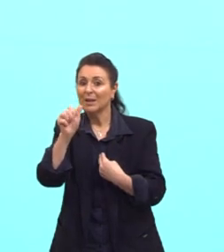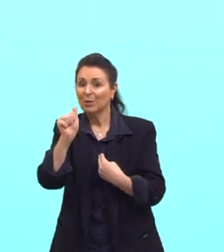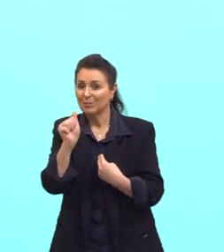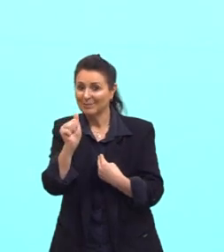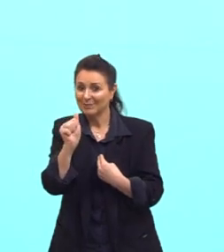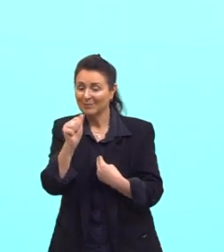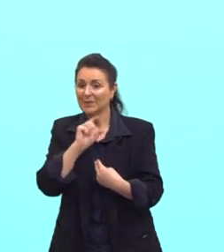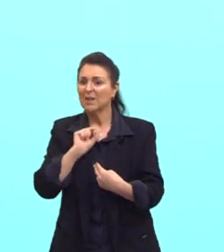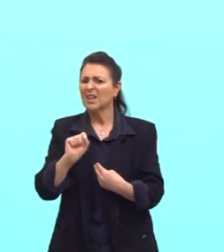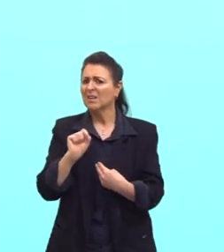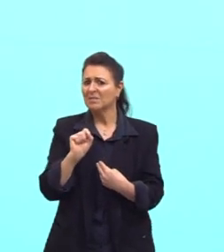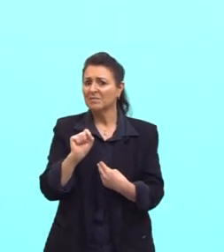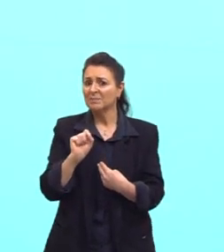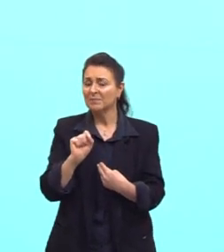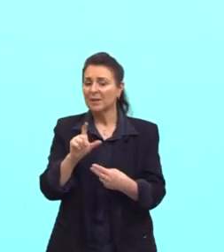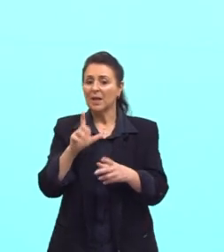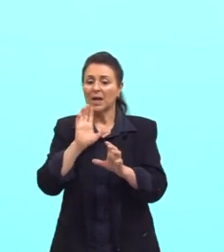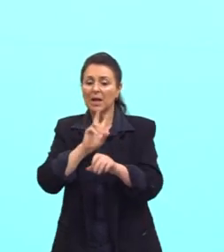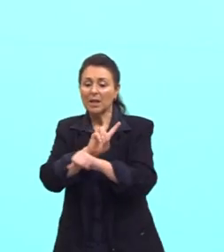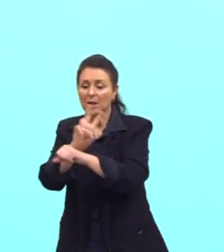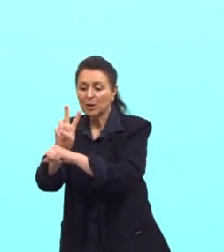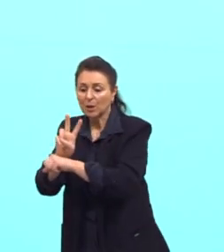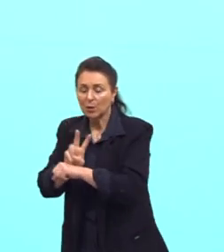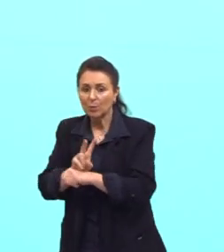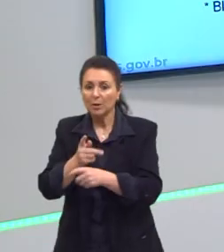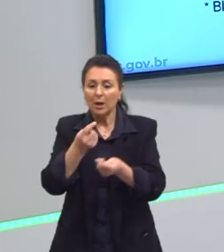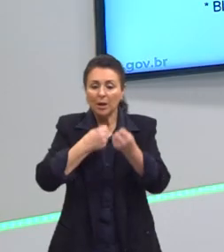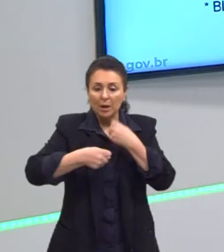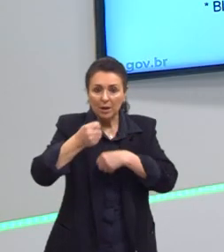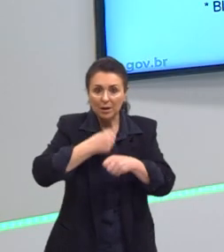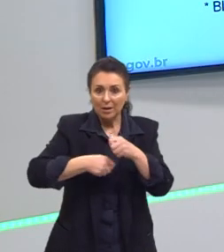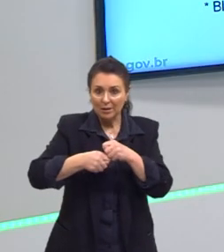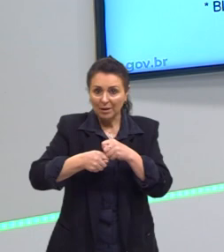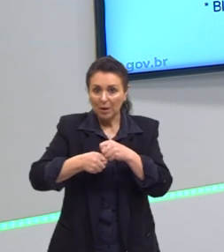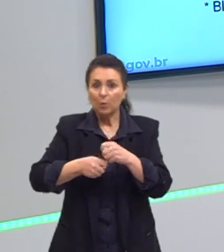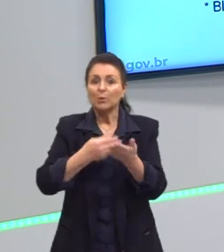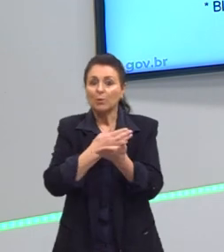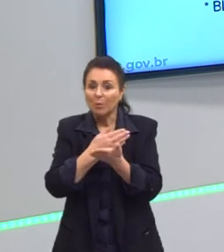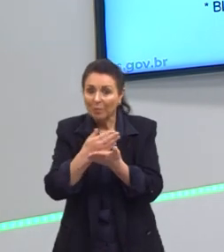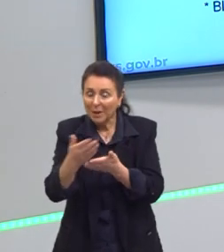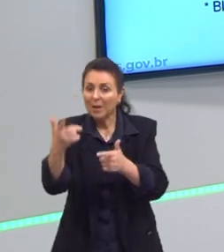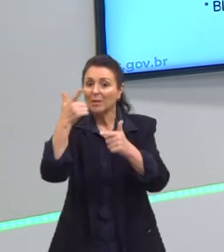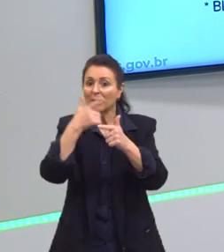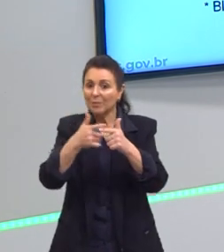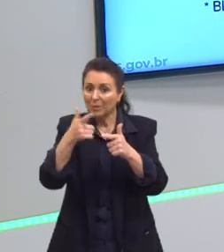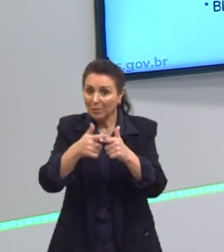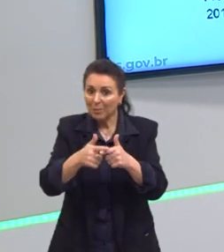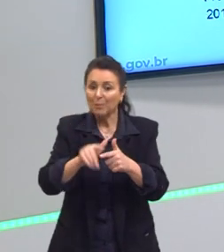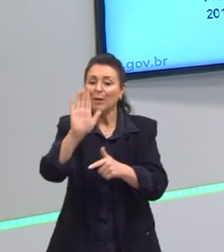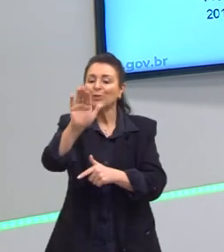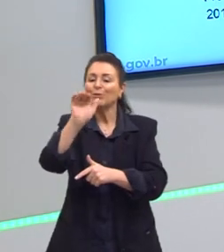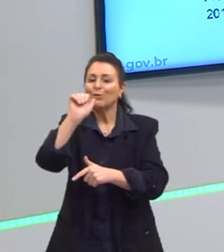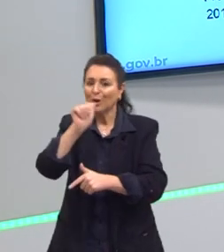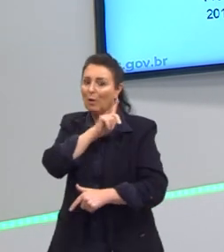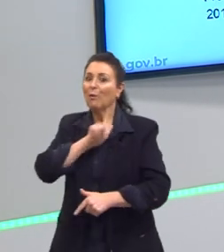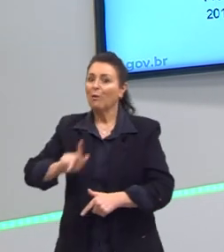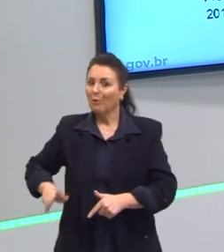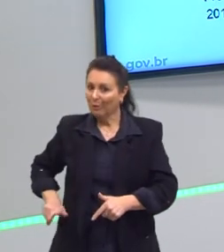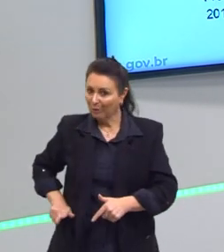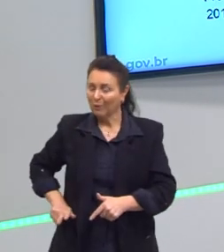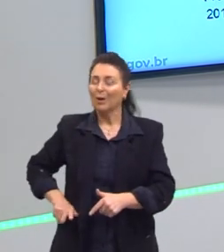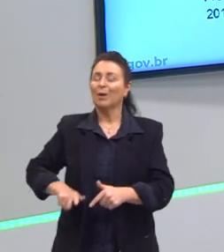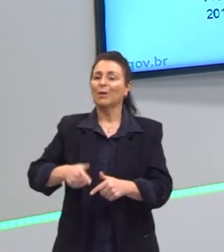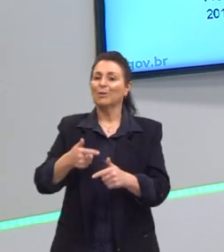a economia está dando lucro. e quando há problemas, o Estado é chamado a repor, a voltar a fazer a economia crescer.